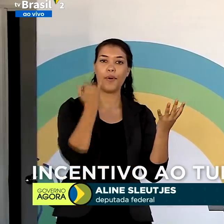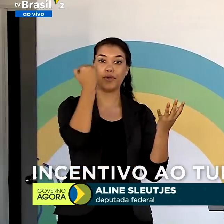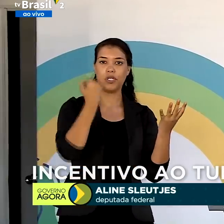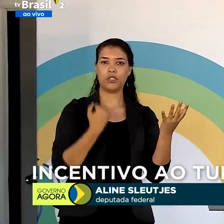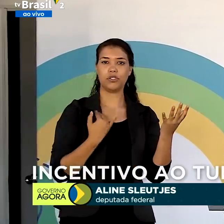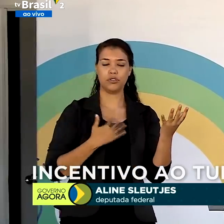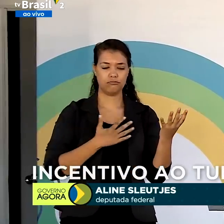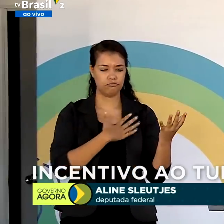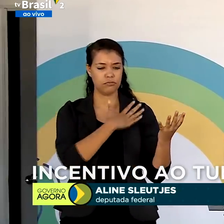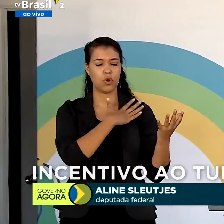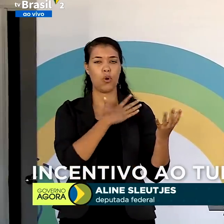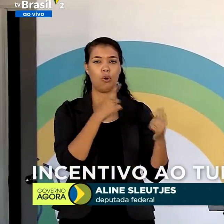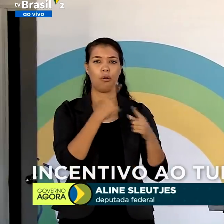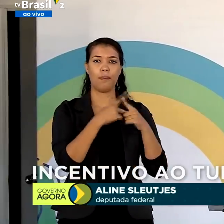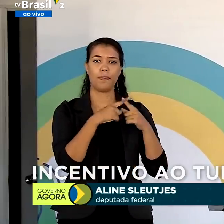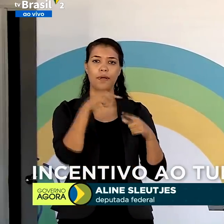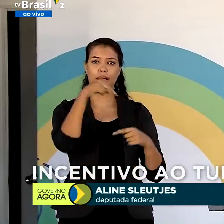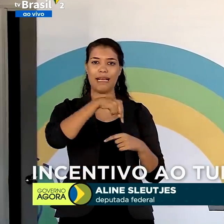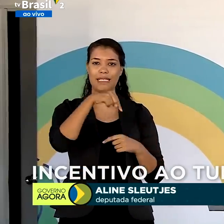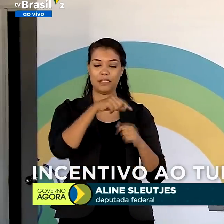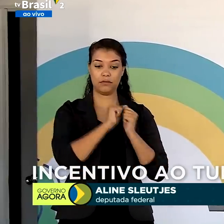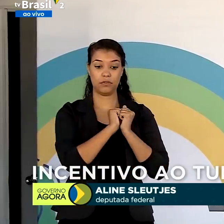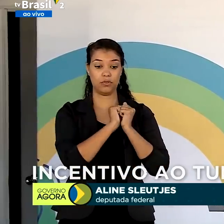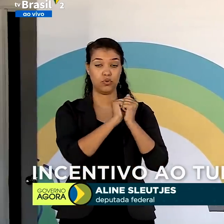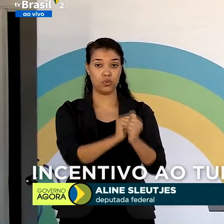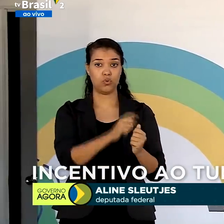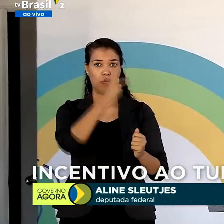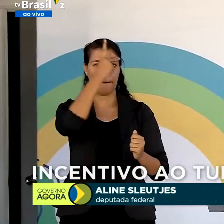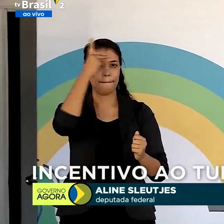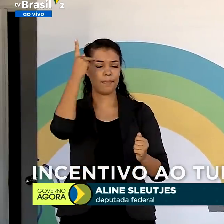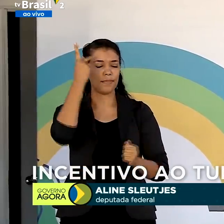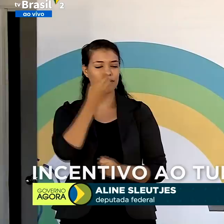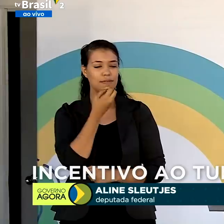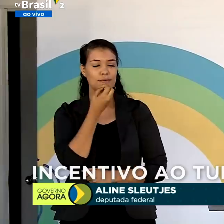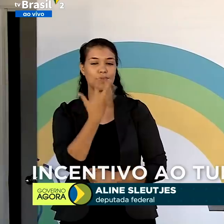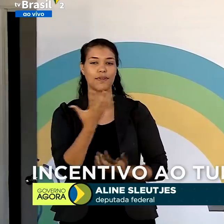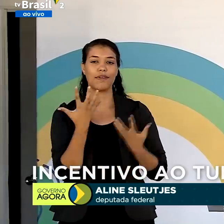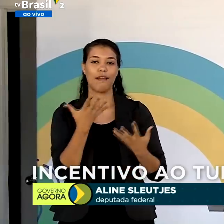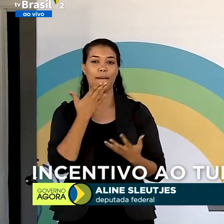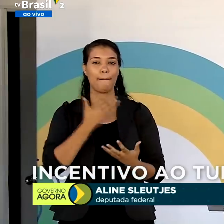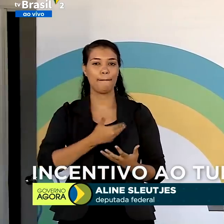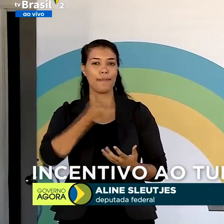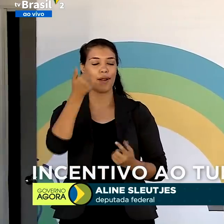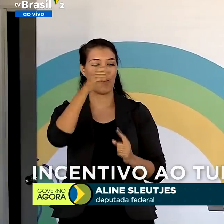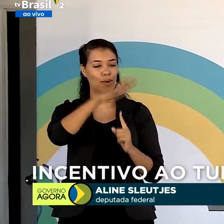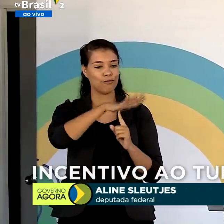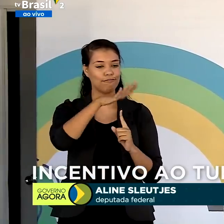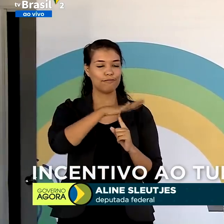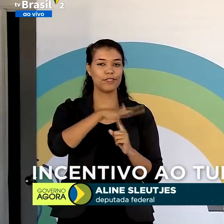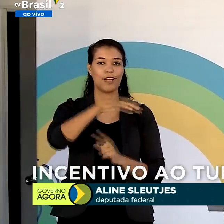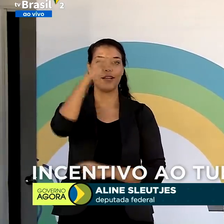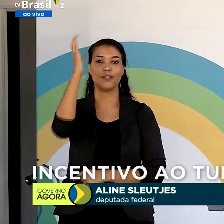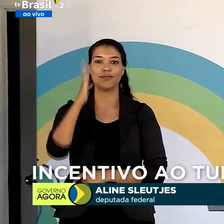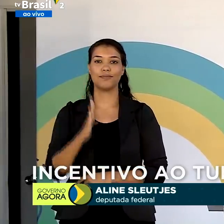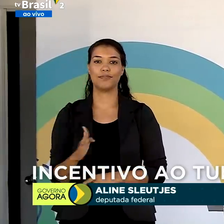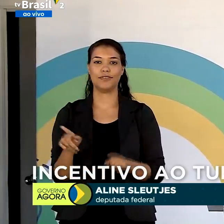grande time e seleto time, de pessoas do bem e que querem o melhor para o nosso Estado, para o nosso Brasil.